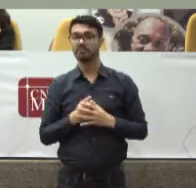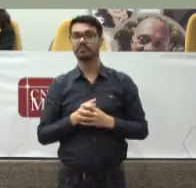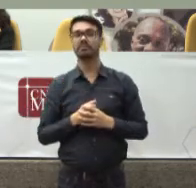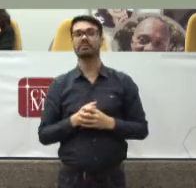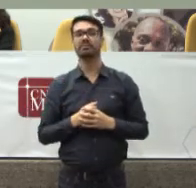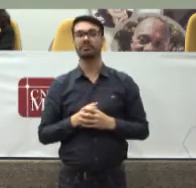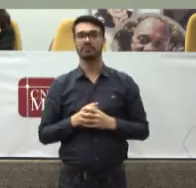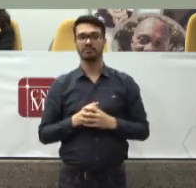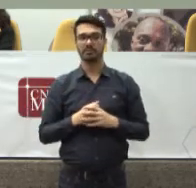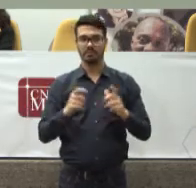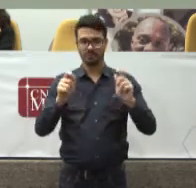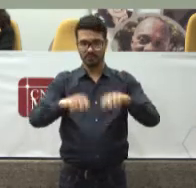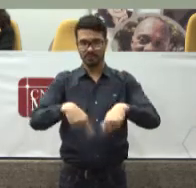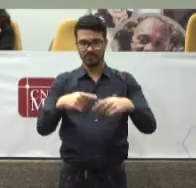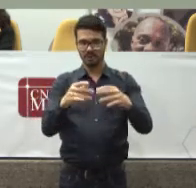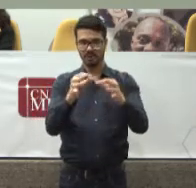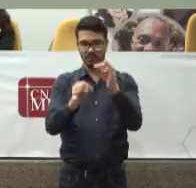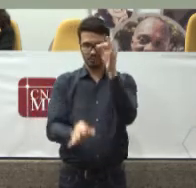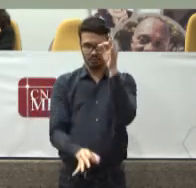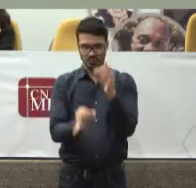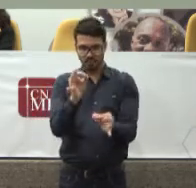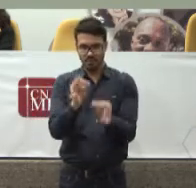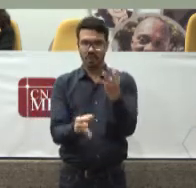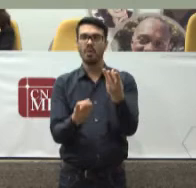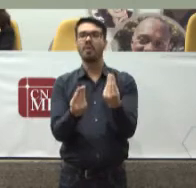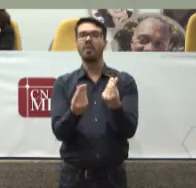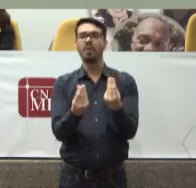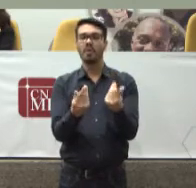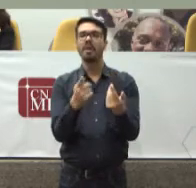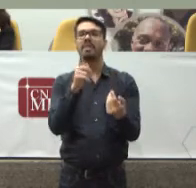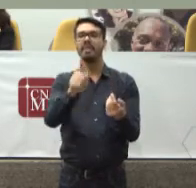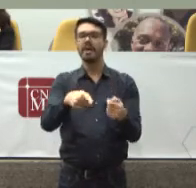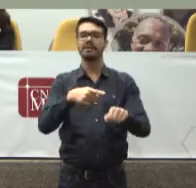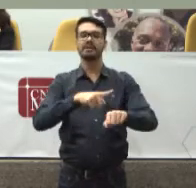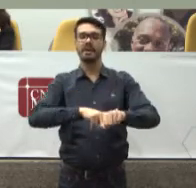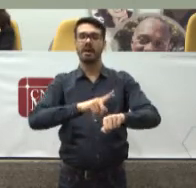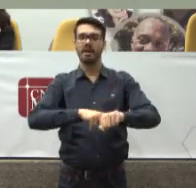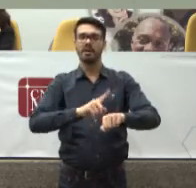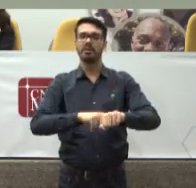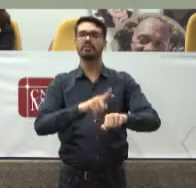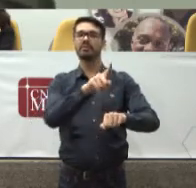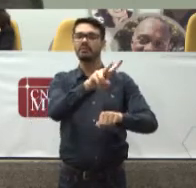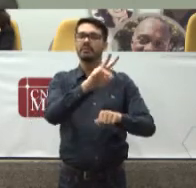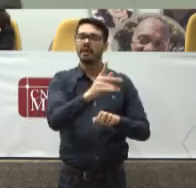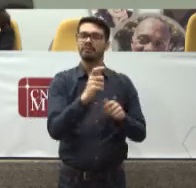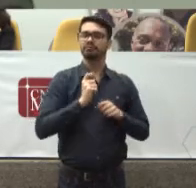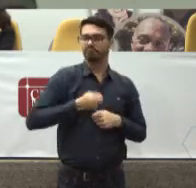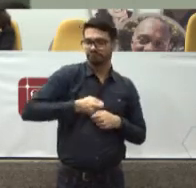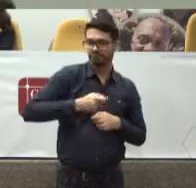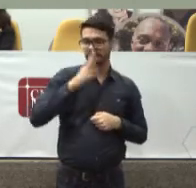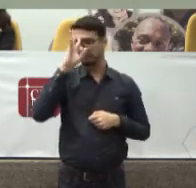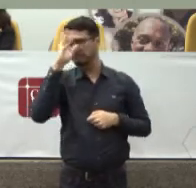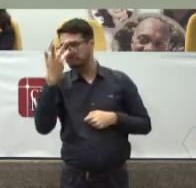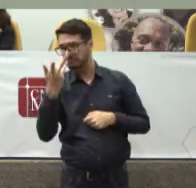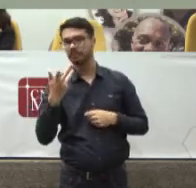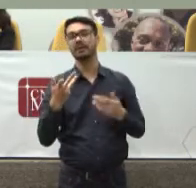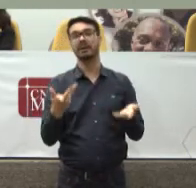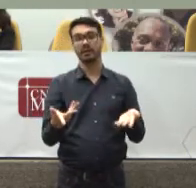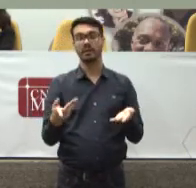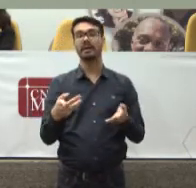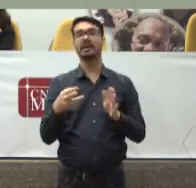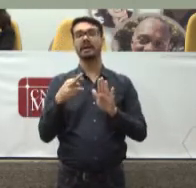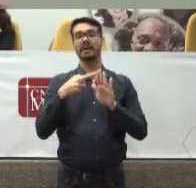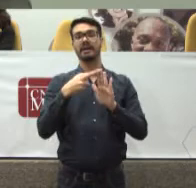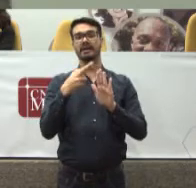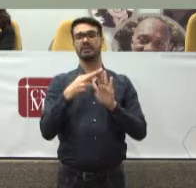possibilitar ao juiz Se qualificar na hora De exercer a jurisdição Então, dizia os senhores Da resolução